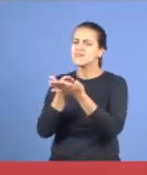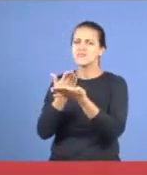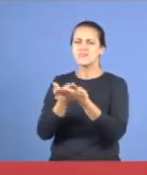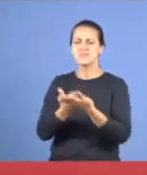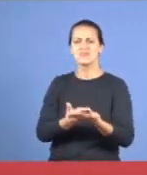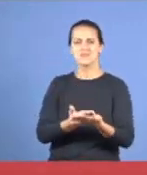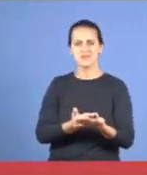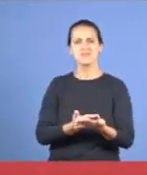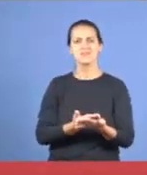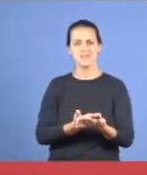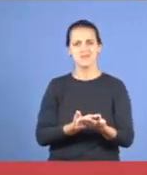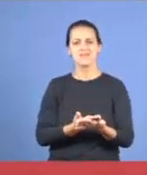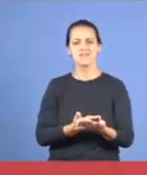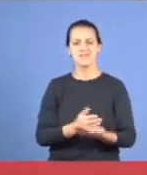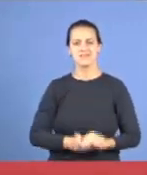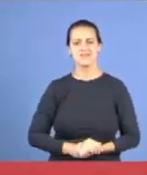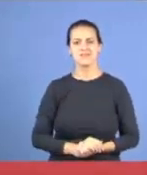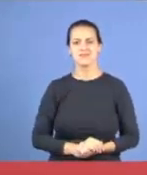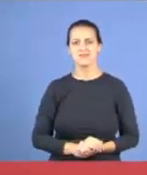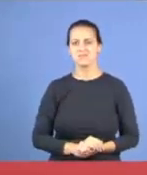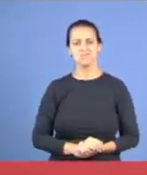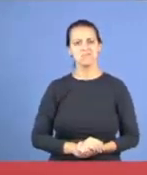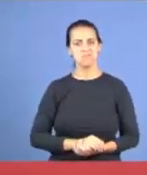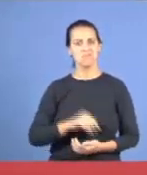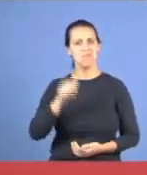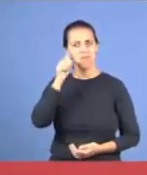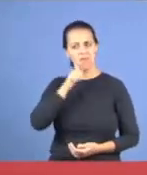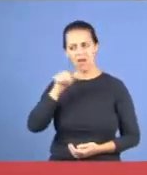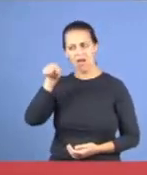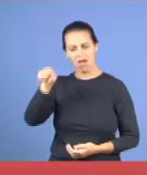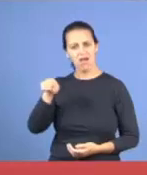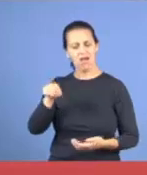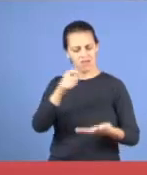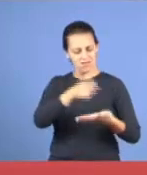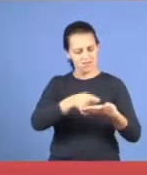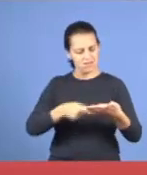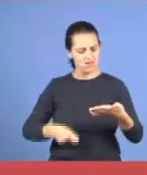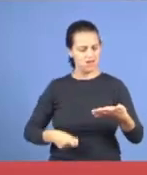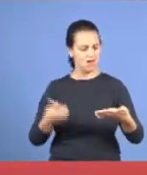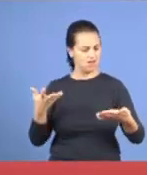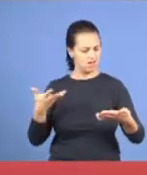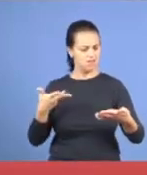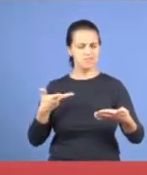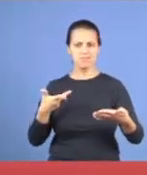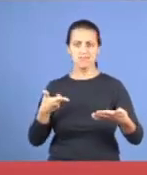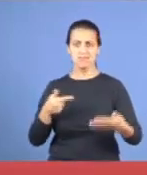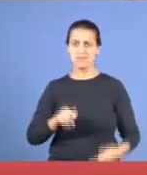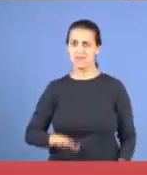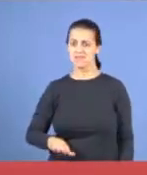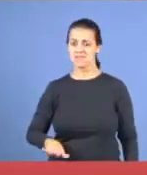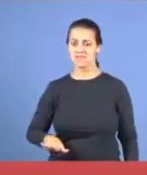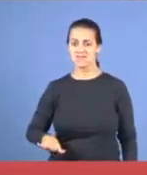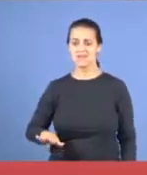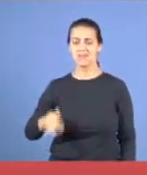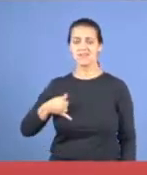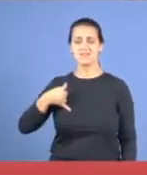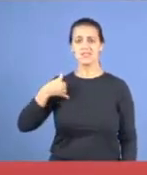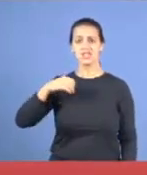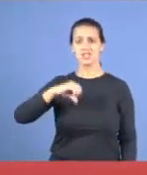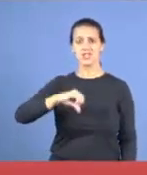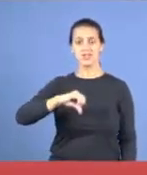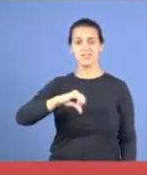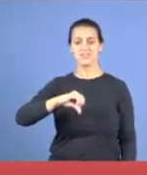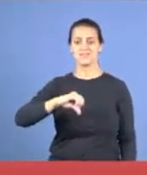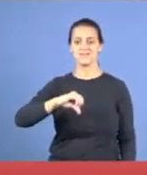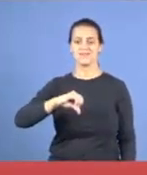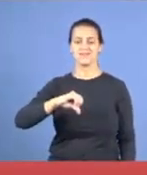no final, da escola, do Bíblio Dominical, o que ela escreveu, vale a pena, ver, uma criança, de nove anos, de